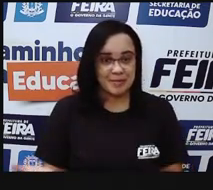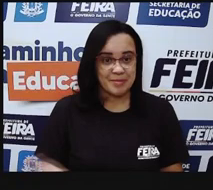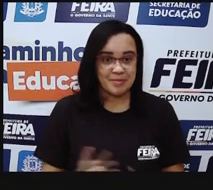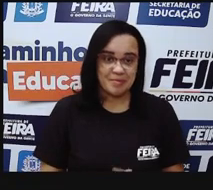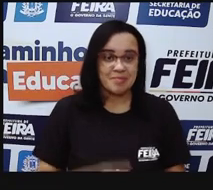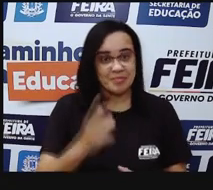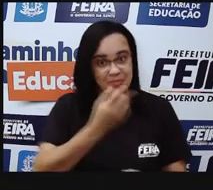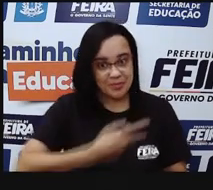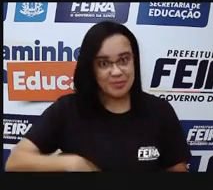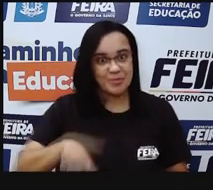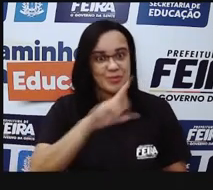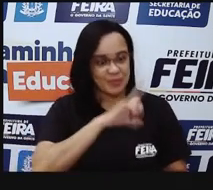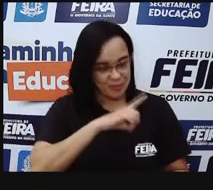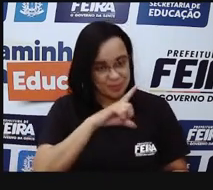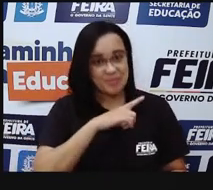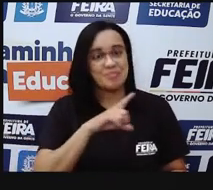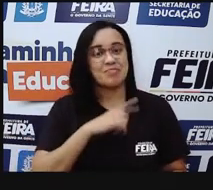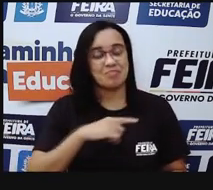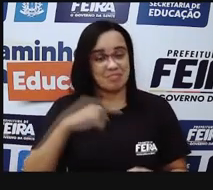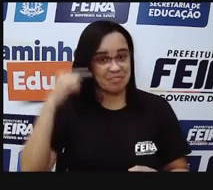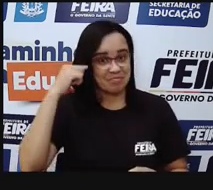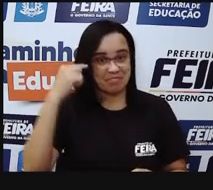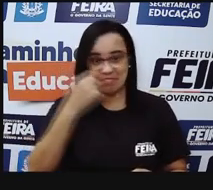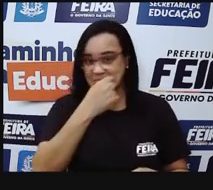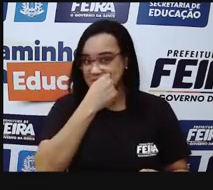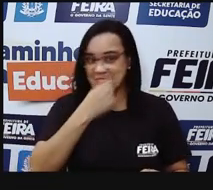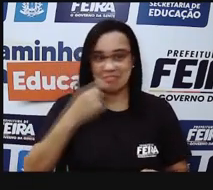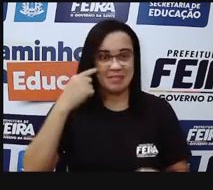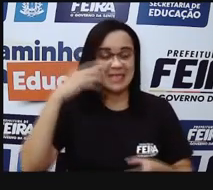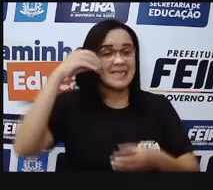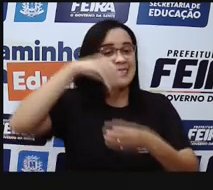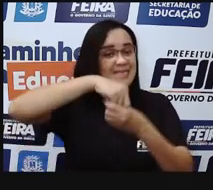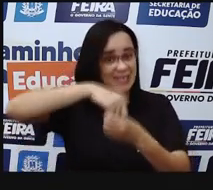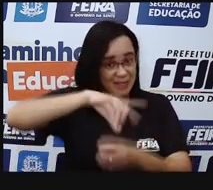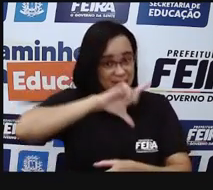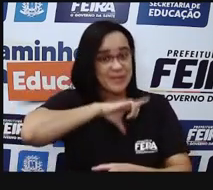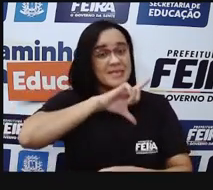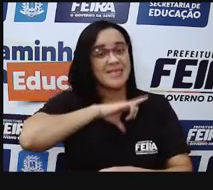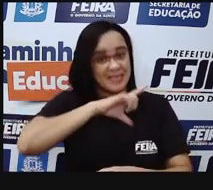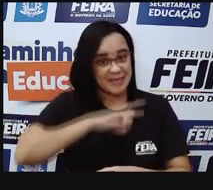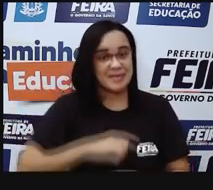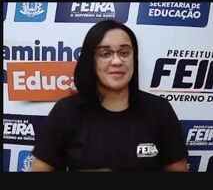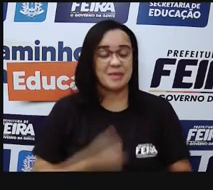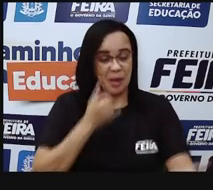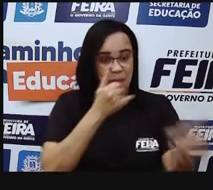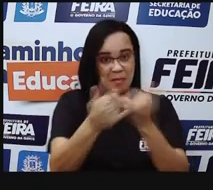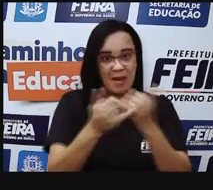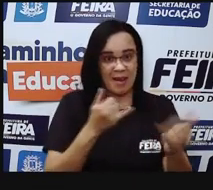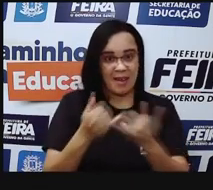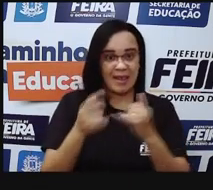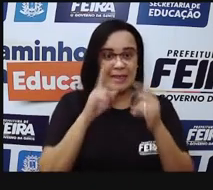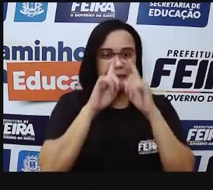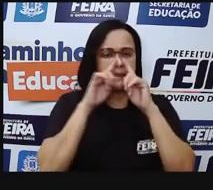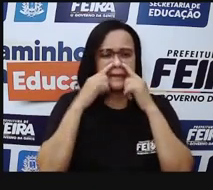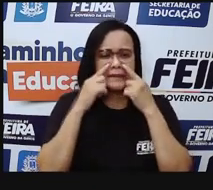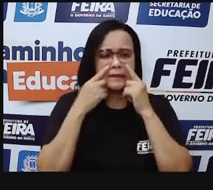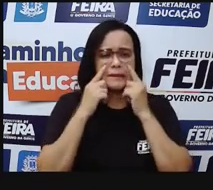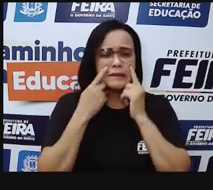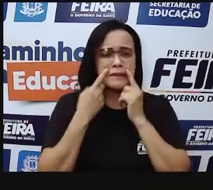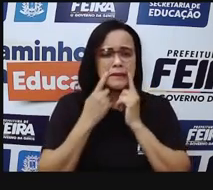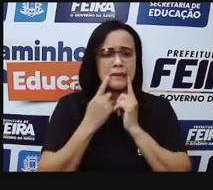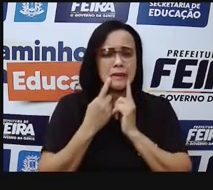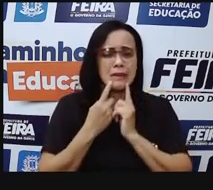um duto naso-lacinal. Existe um caminho da nossa estrutura que forma a nossa